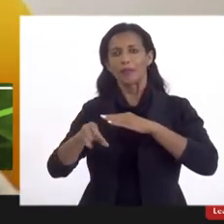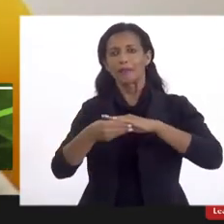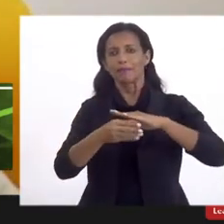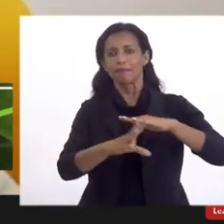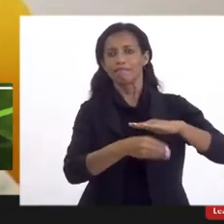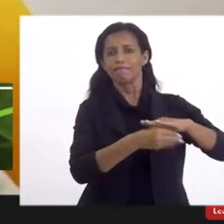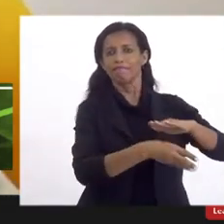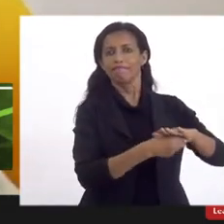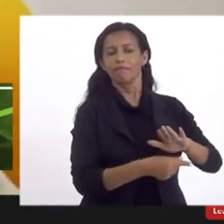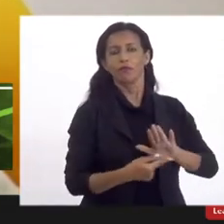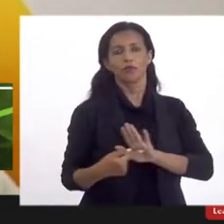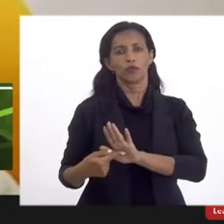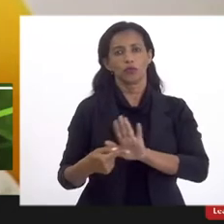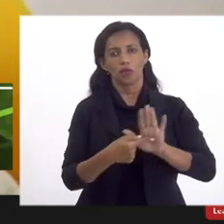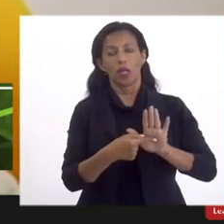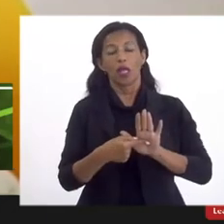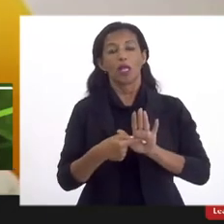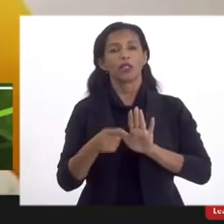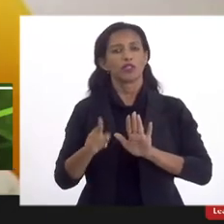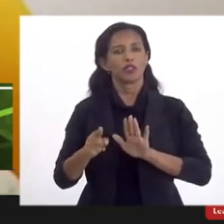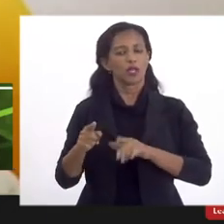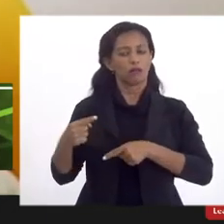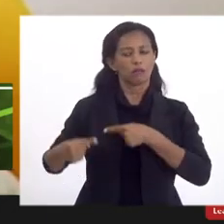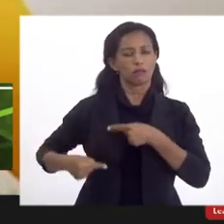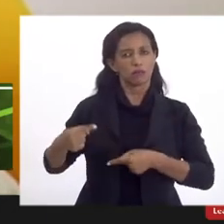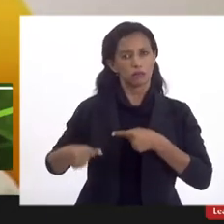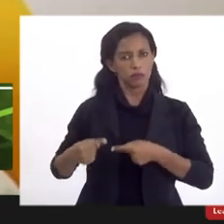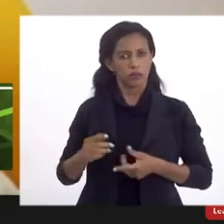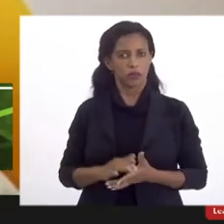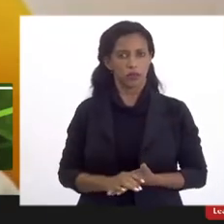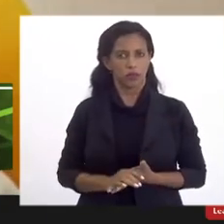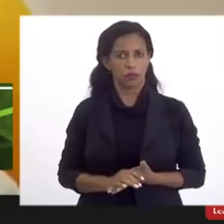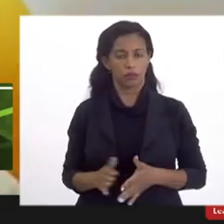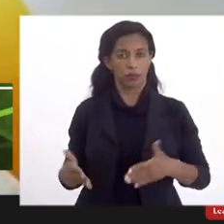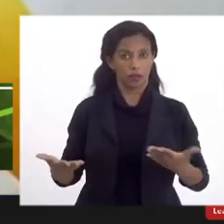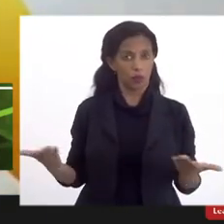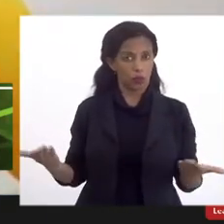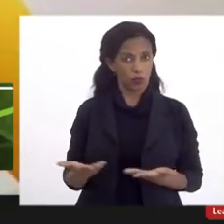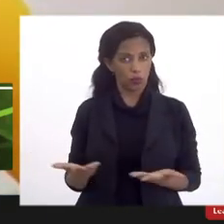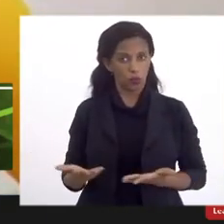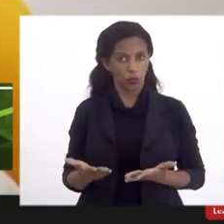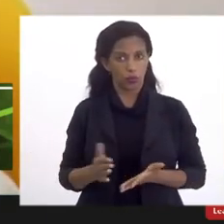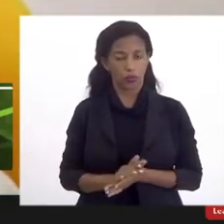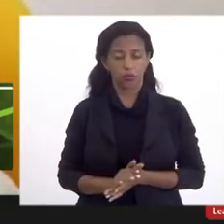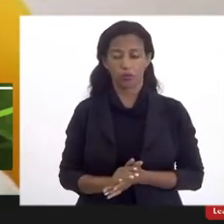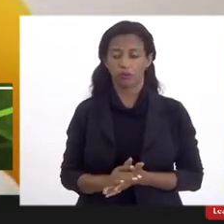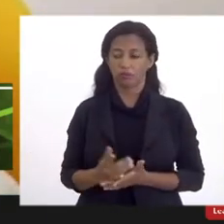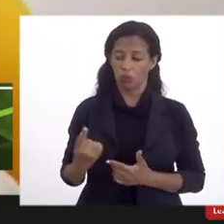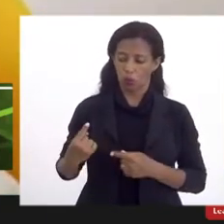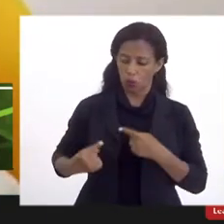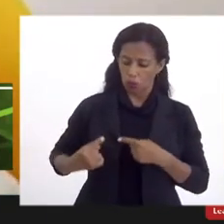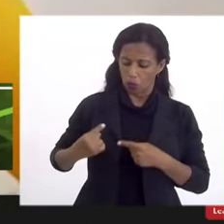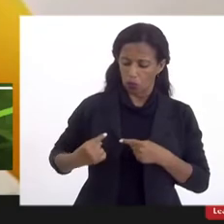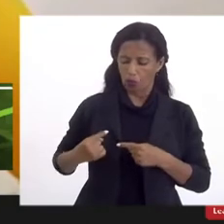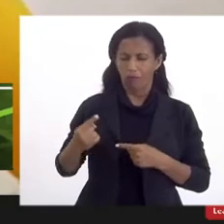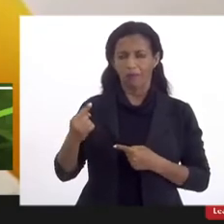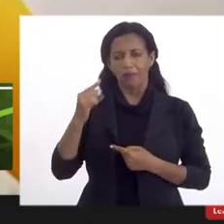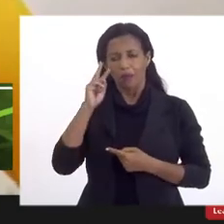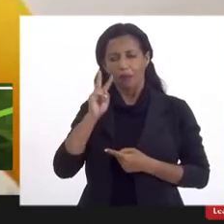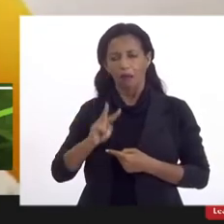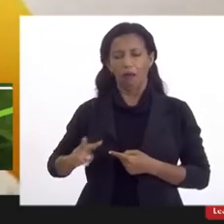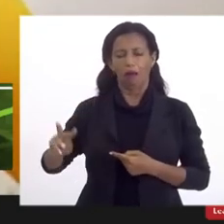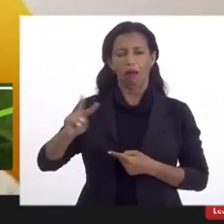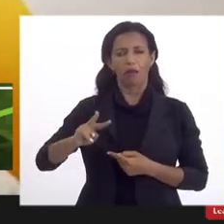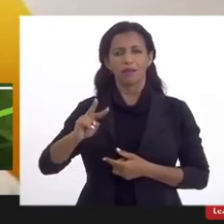apresentadas já quando esse projeto entrou em discussão. Então, hoje, nós vamos fazer um debate desde uma perspectiva mais